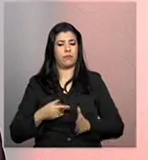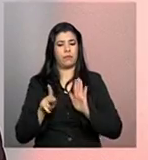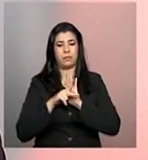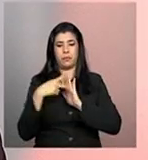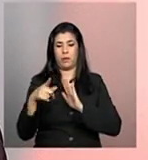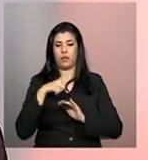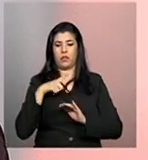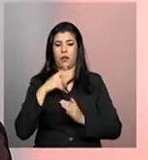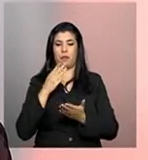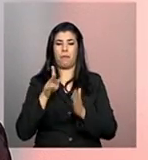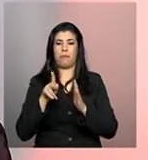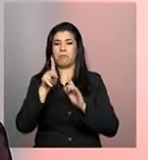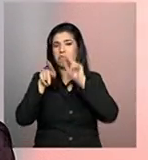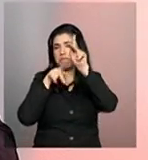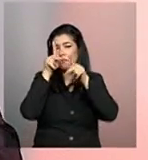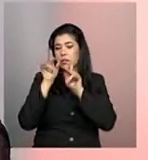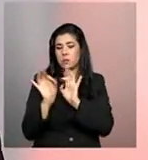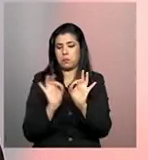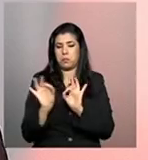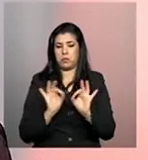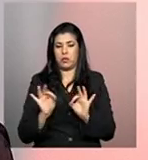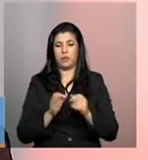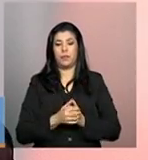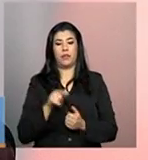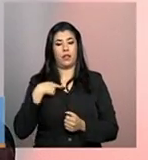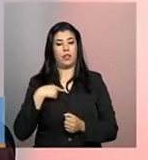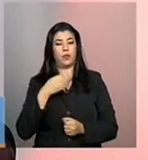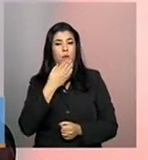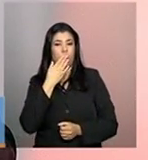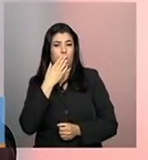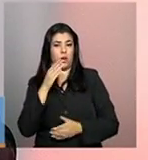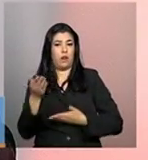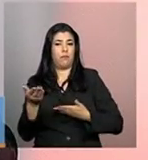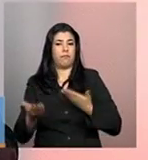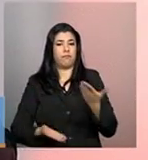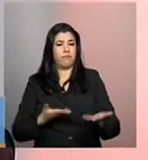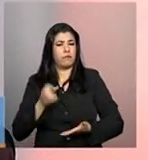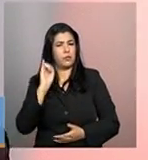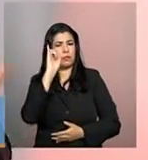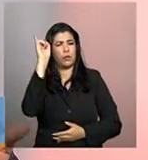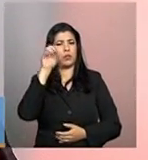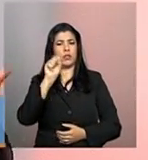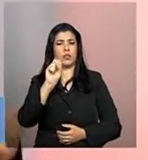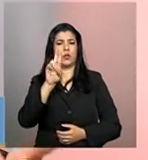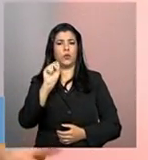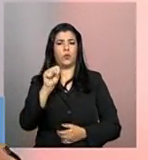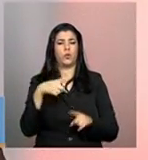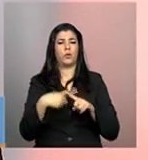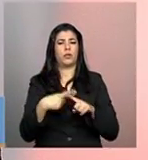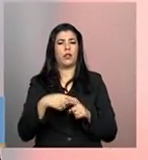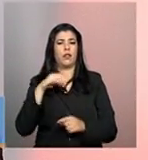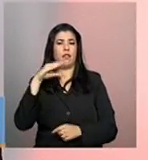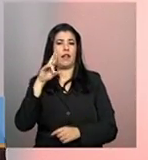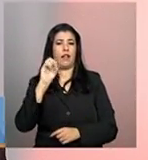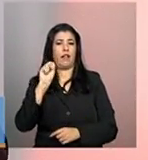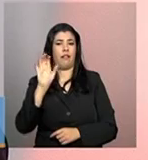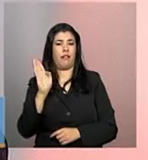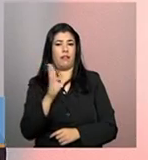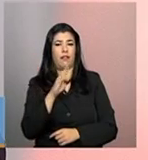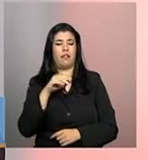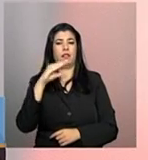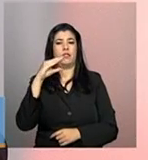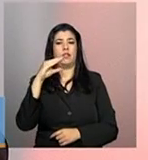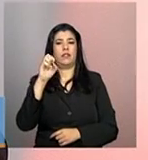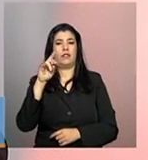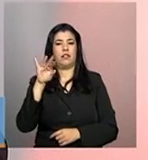são iniciativas da própria população. E esses serviços são muito importantes para o SUS, por quê? Porque os CREAS, que são os equipamentos, são as unidades